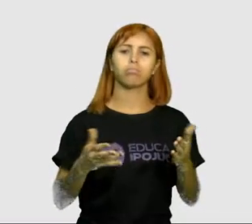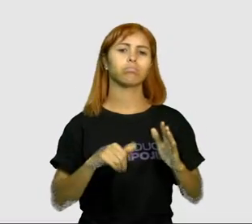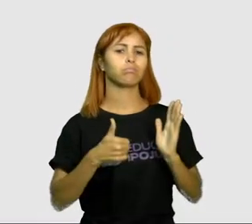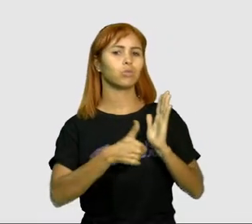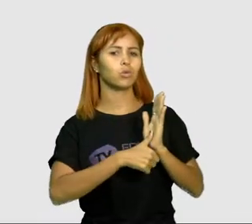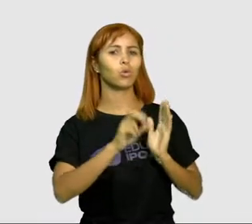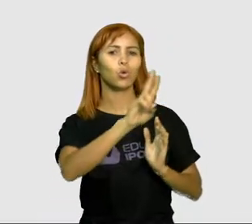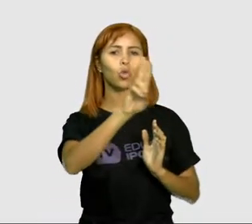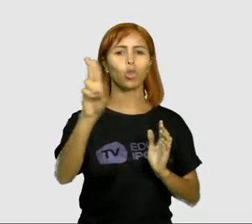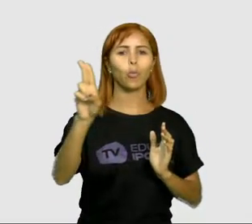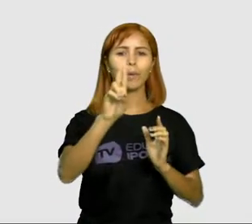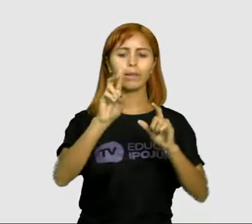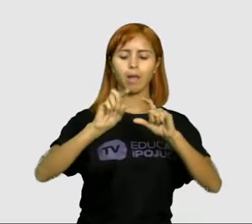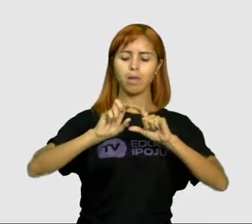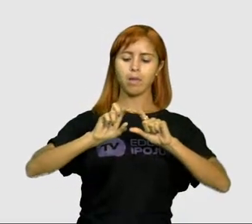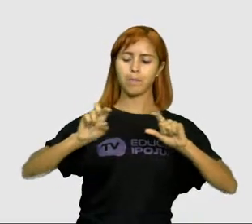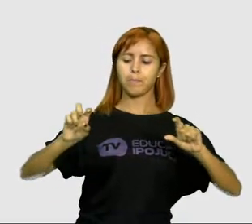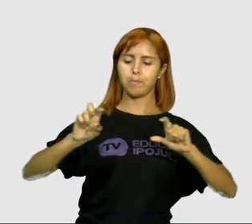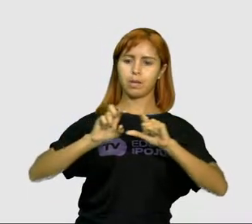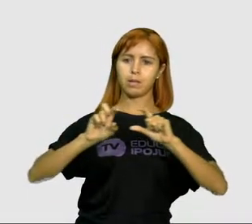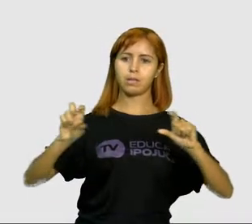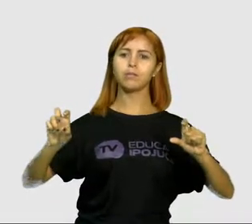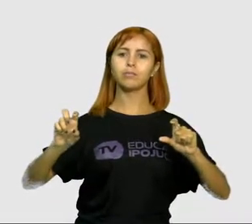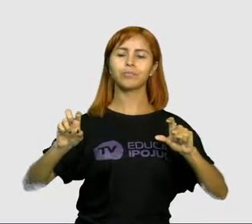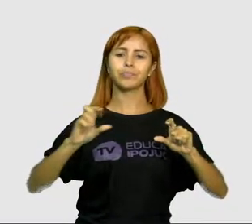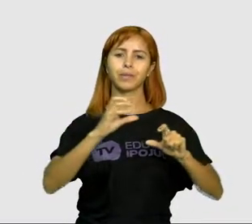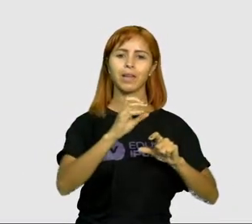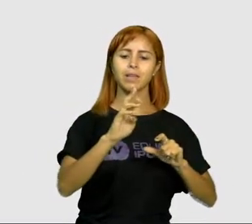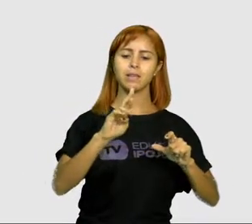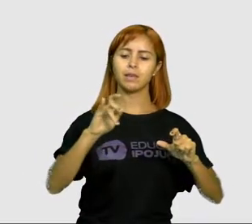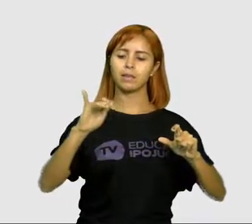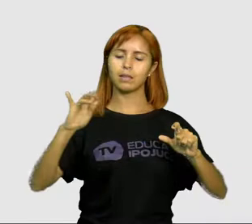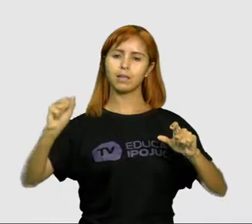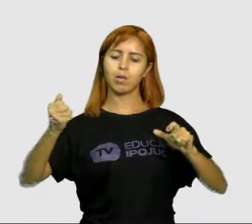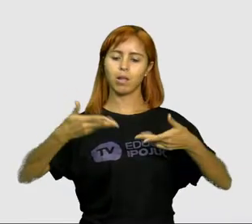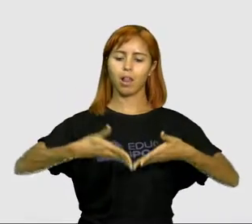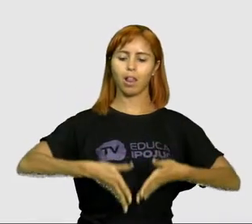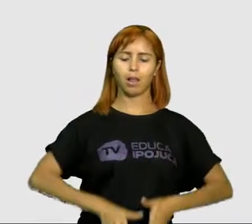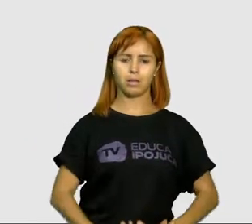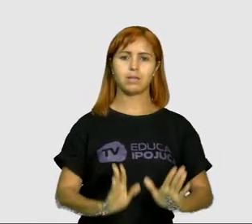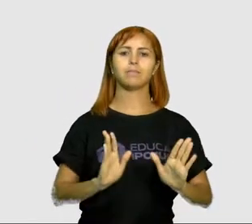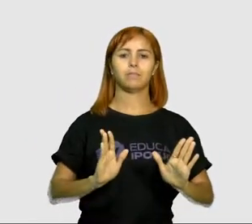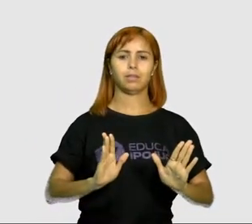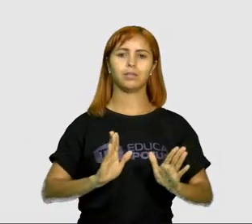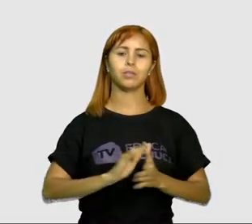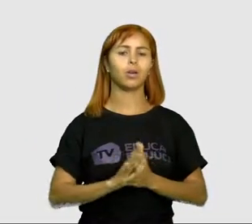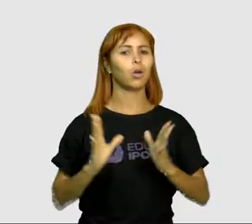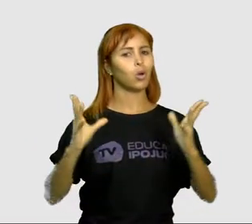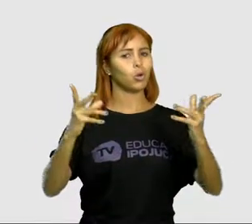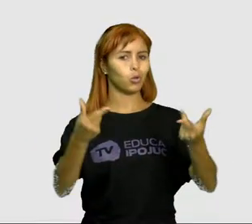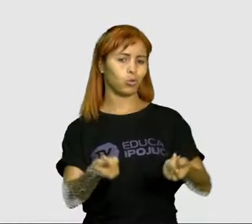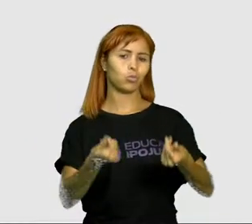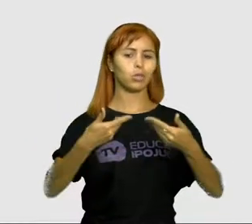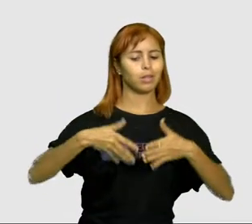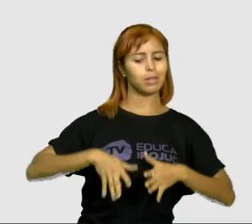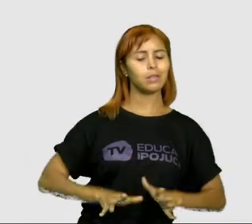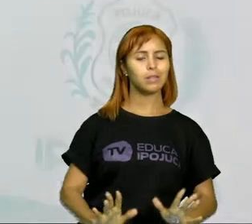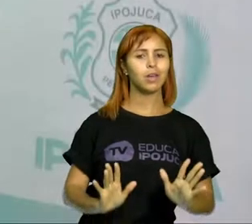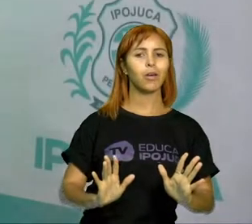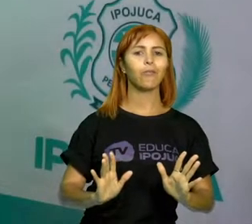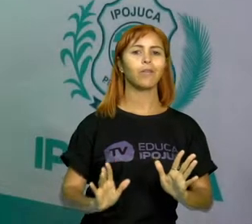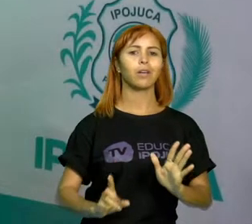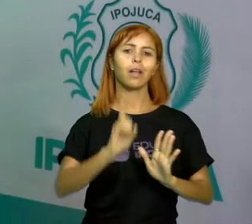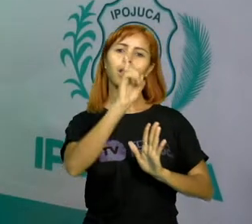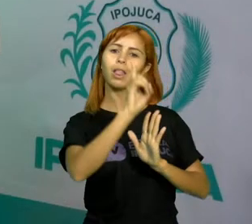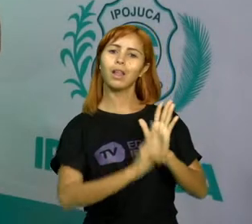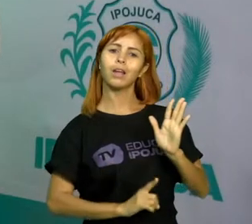O nome dele está aqui impresso. Certidão de Nascimento. Todo mundo que nasceu vai tirar